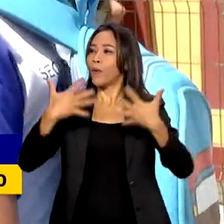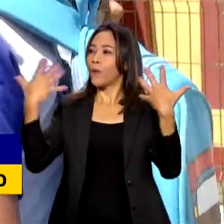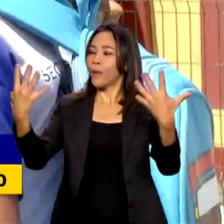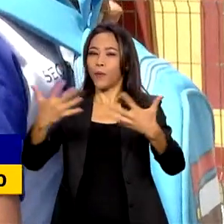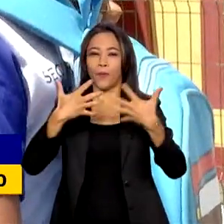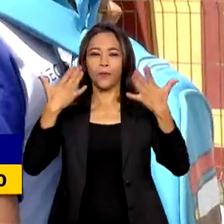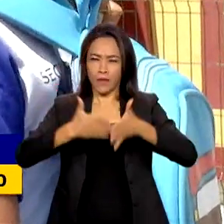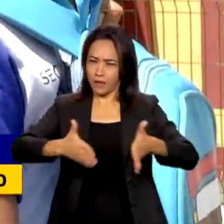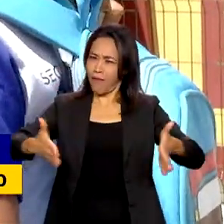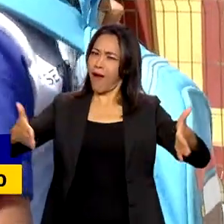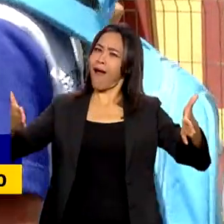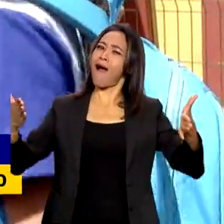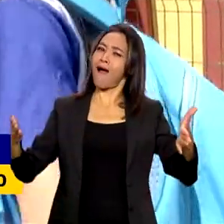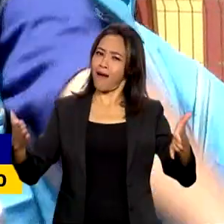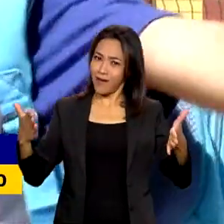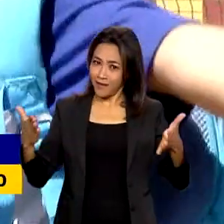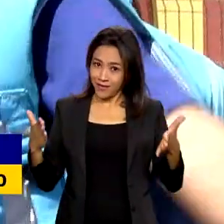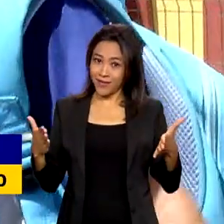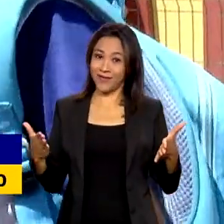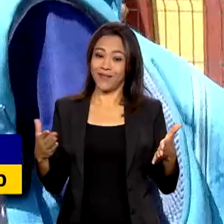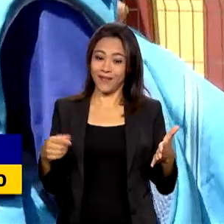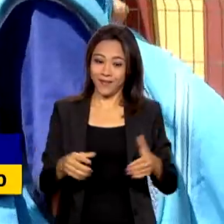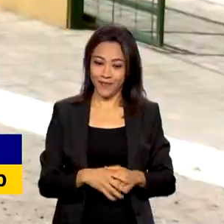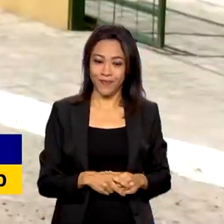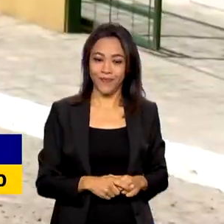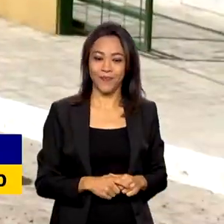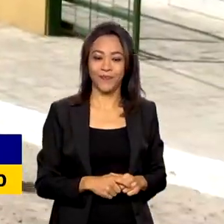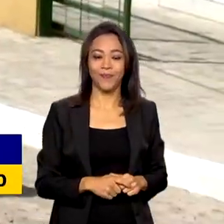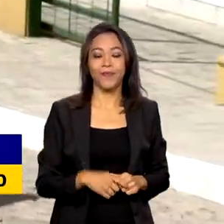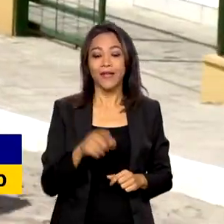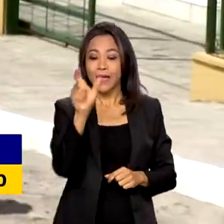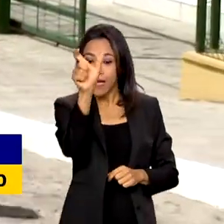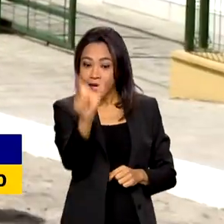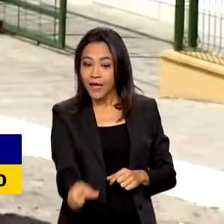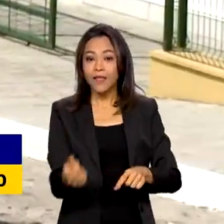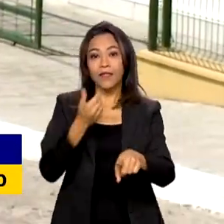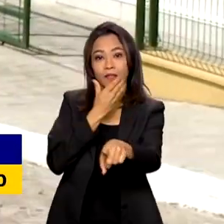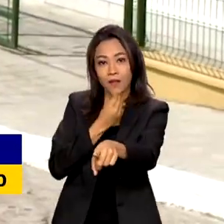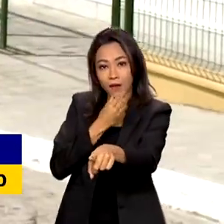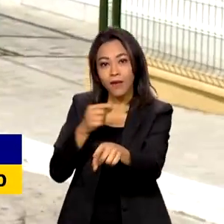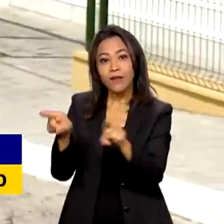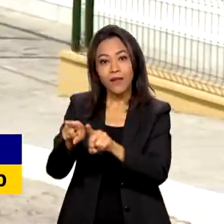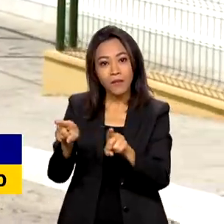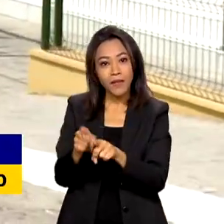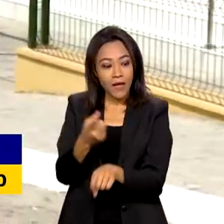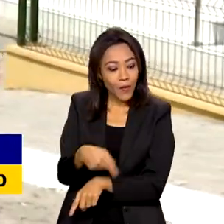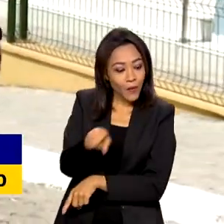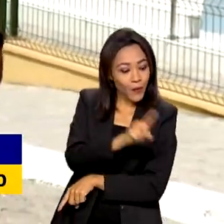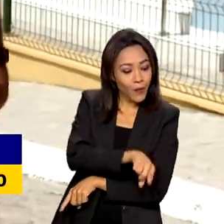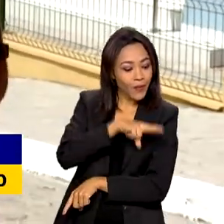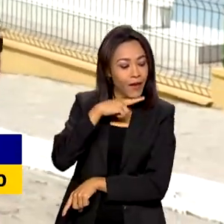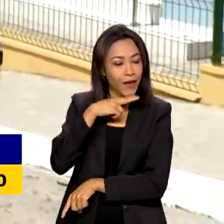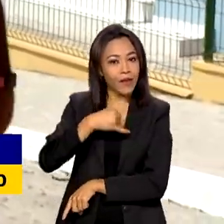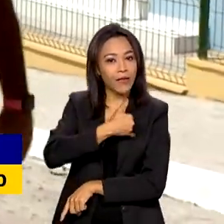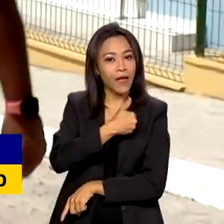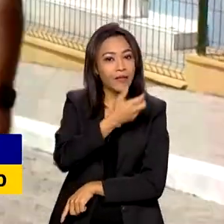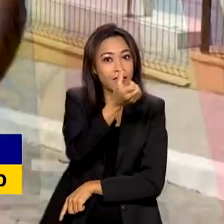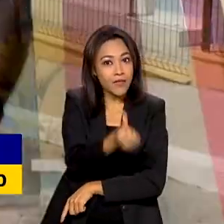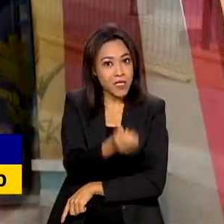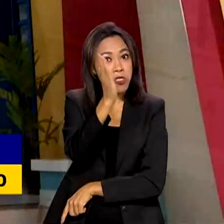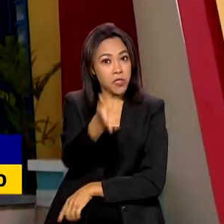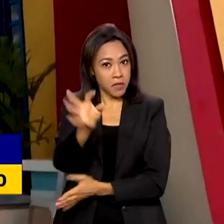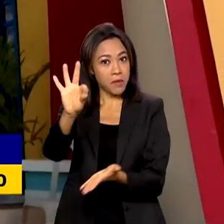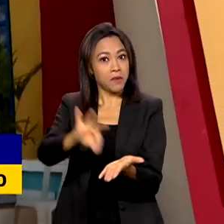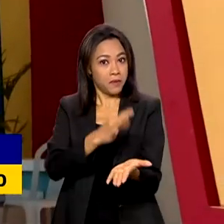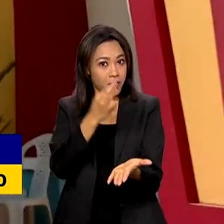tem bastante espaço, que era o que ele sentia muito incomodado. Dom Givaldo Matias está com o neto Davi de seis anos matriculado.